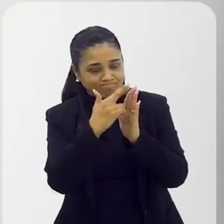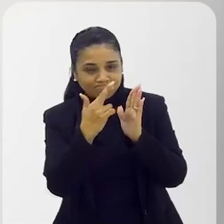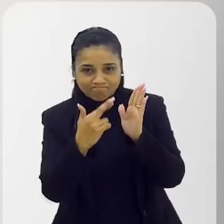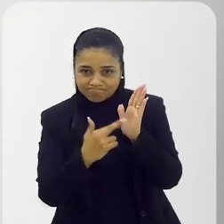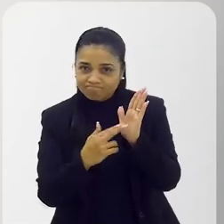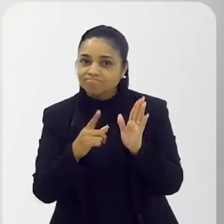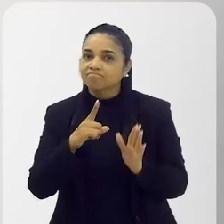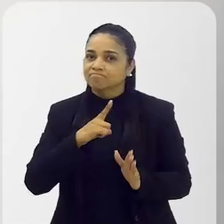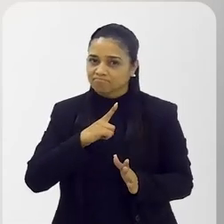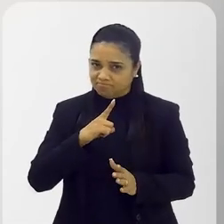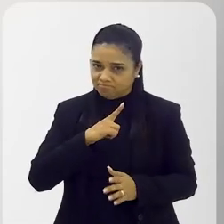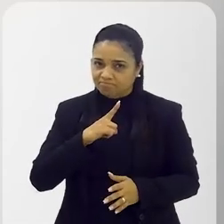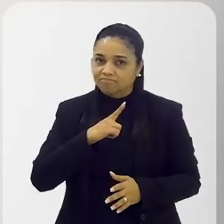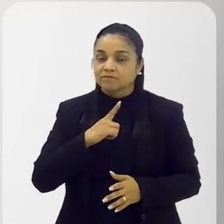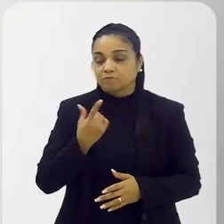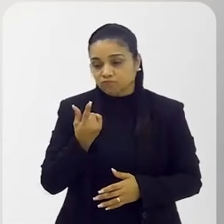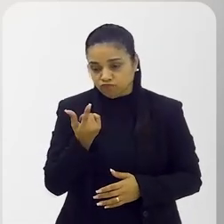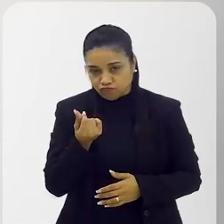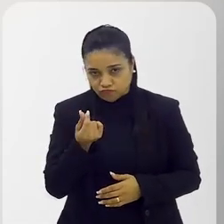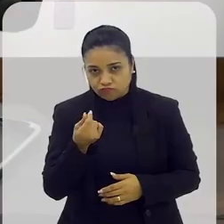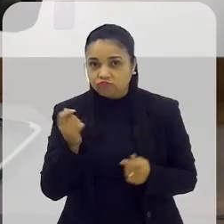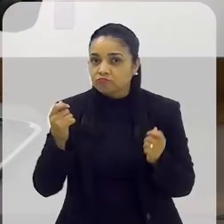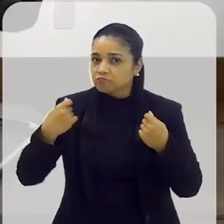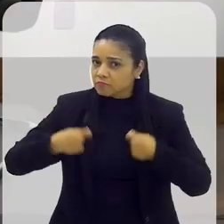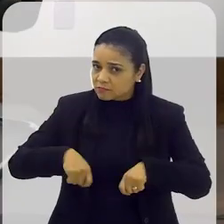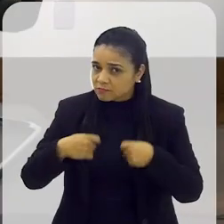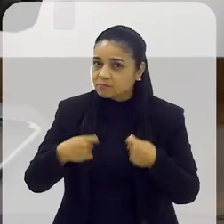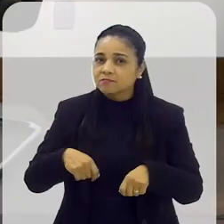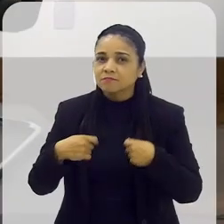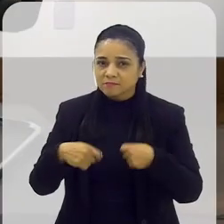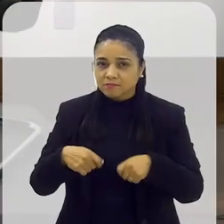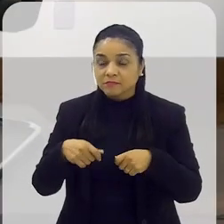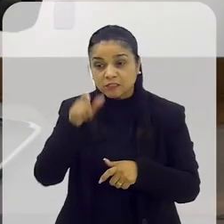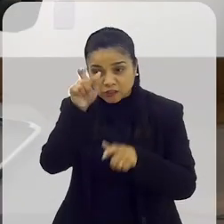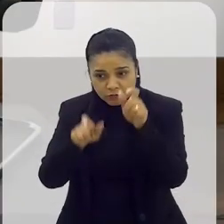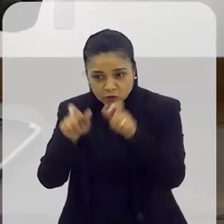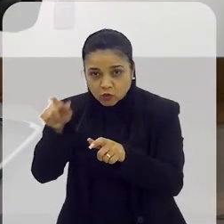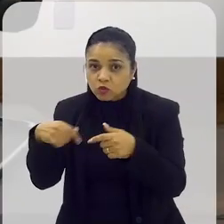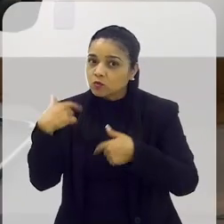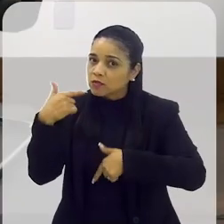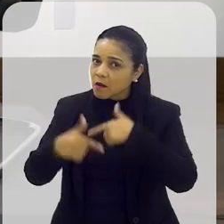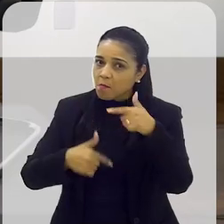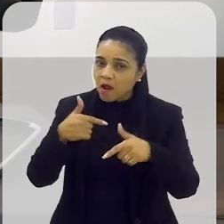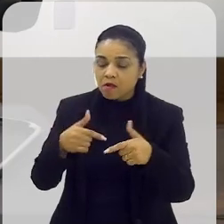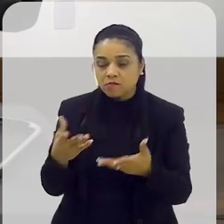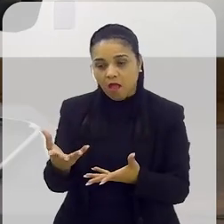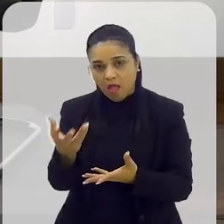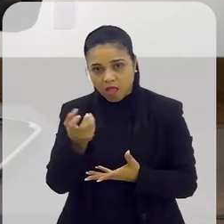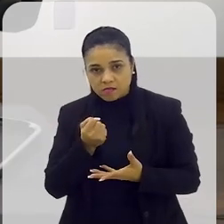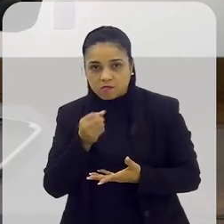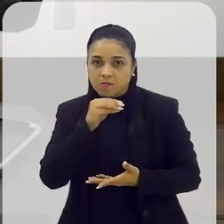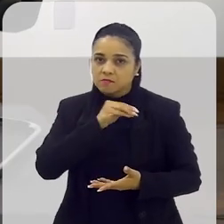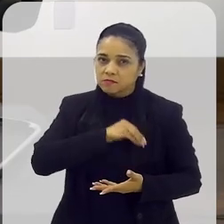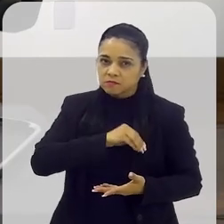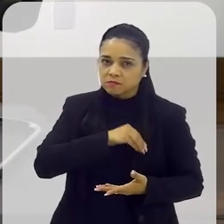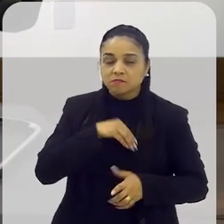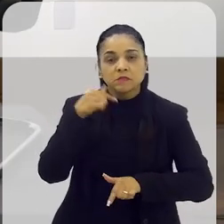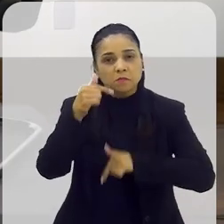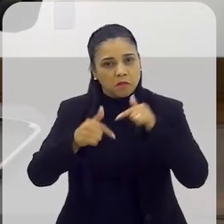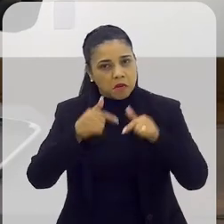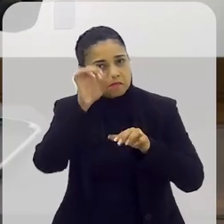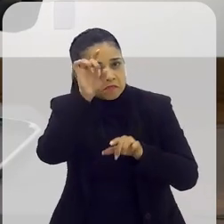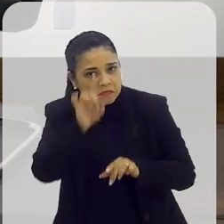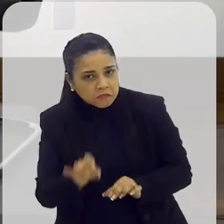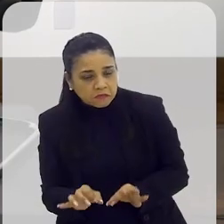regulação também, que depende de dinheiro, porque essas pessoas estão trabalhando, as pessoas precisam não receber, precisam trabalhar